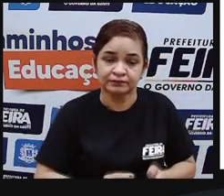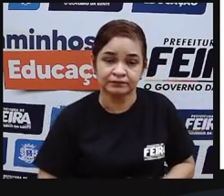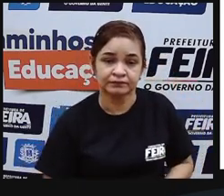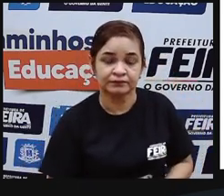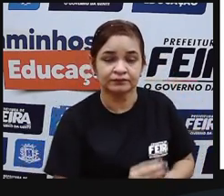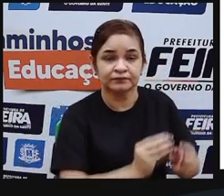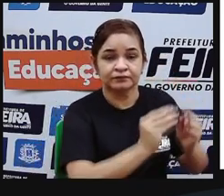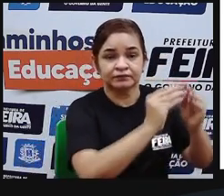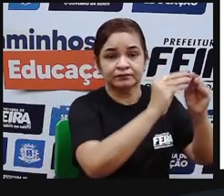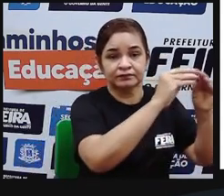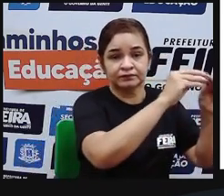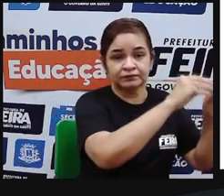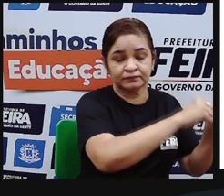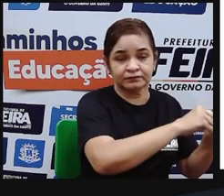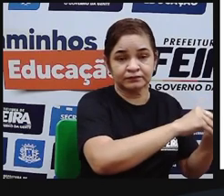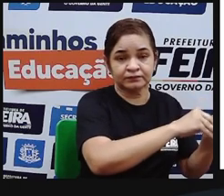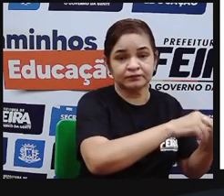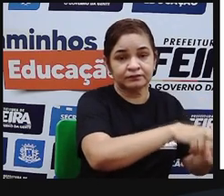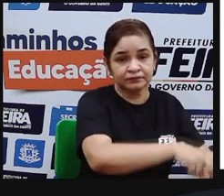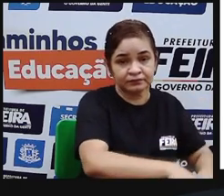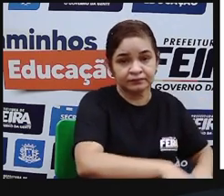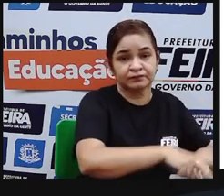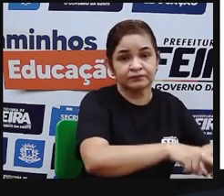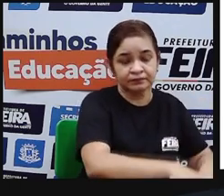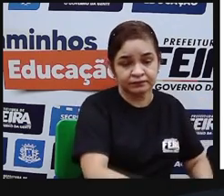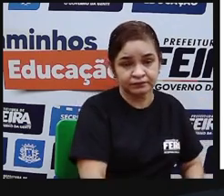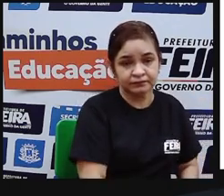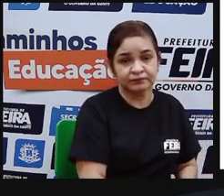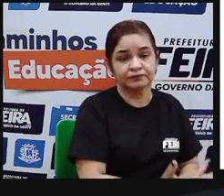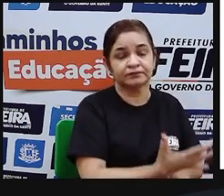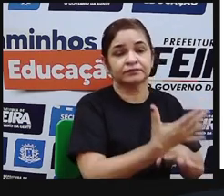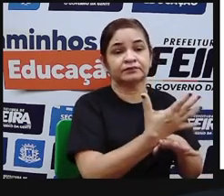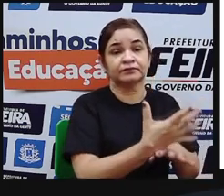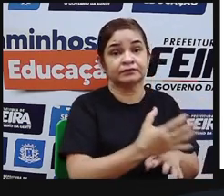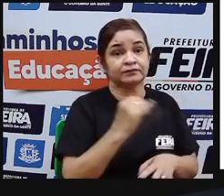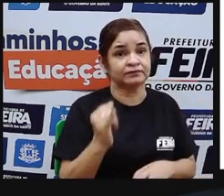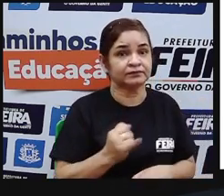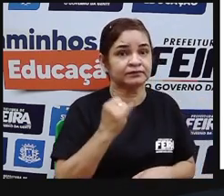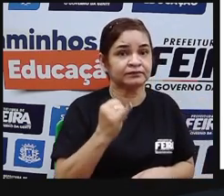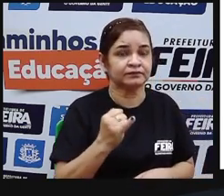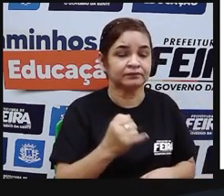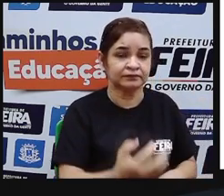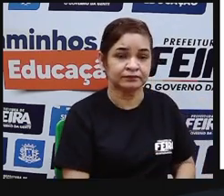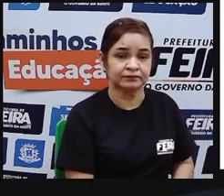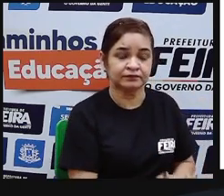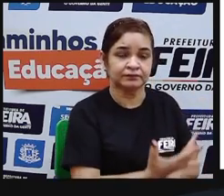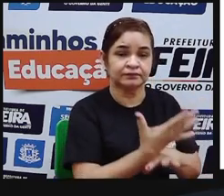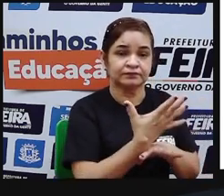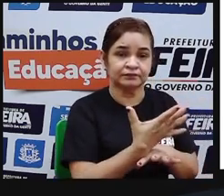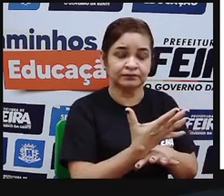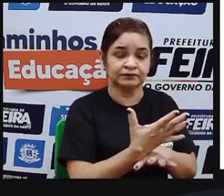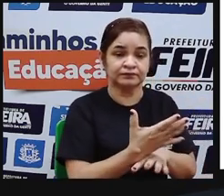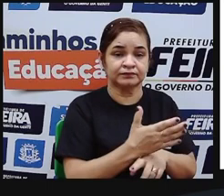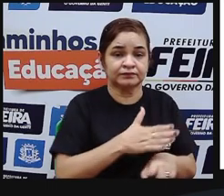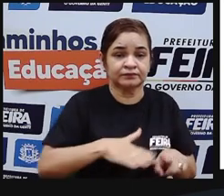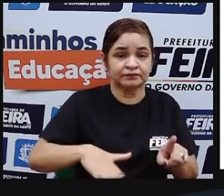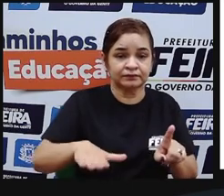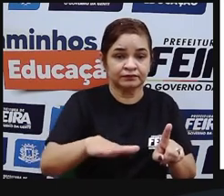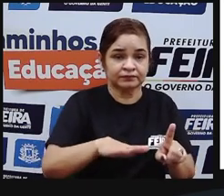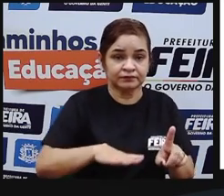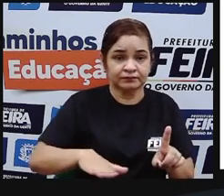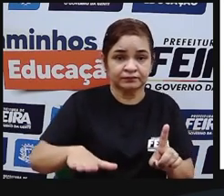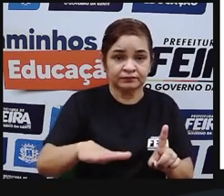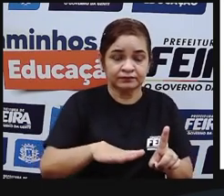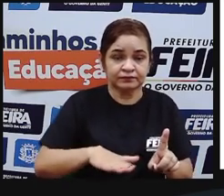as plantações e o sistema de drenagem era para não deixar essas plantações alagarem então fazia o